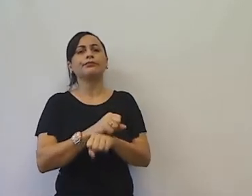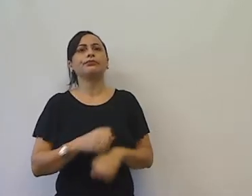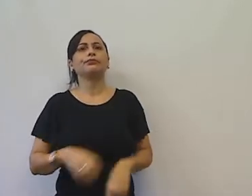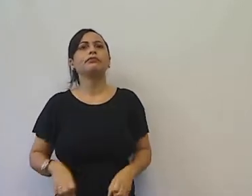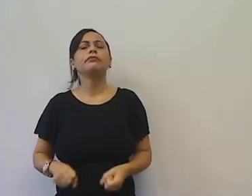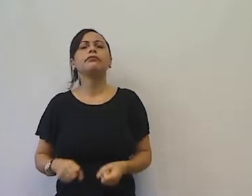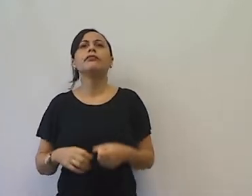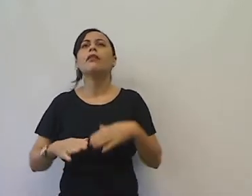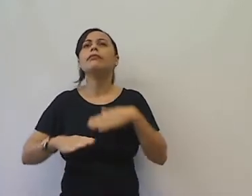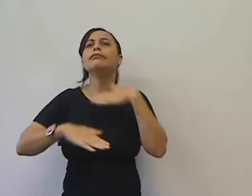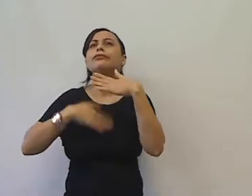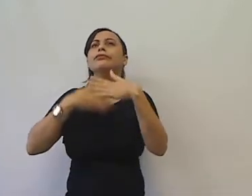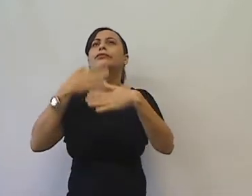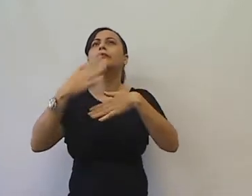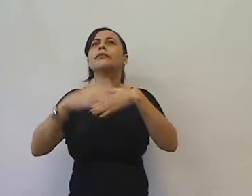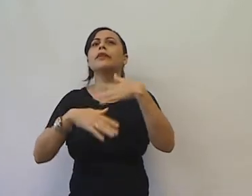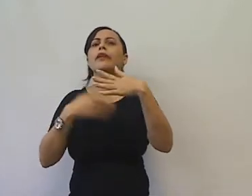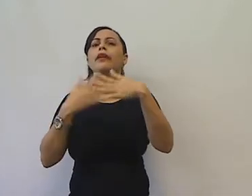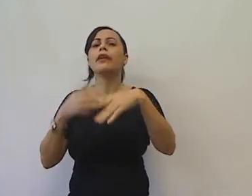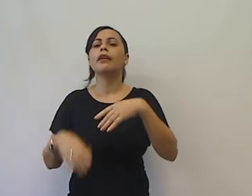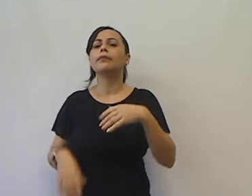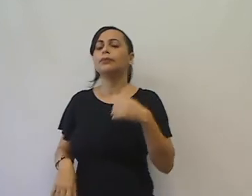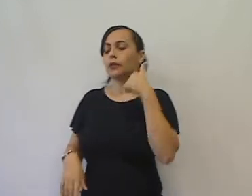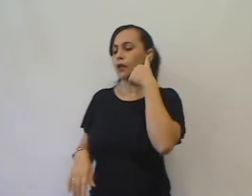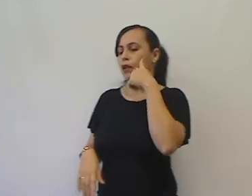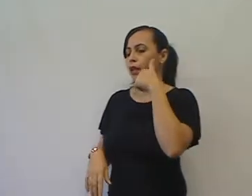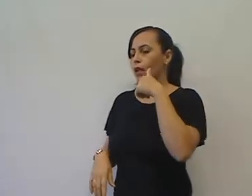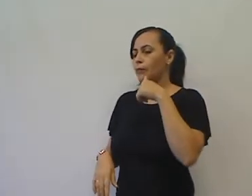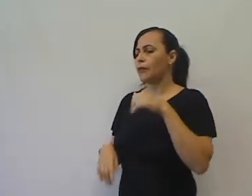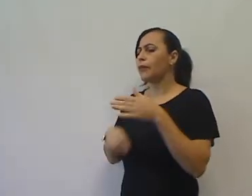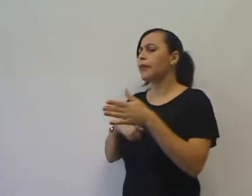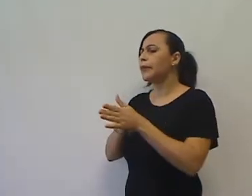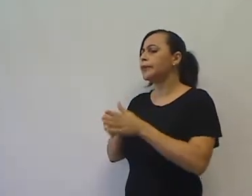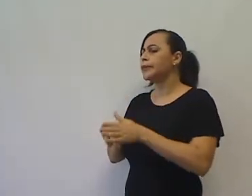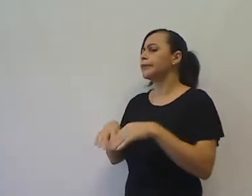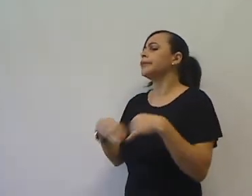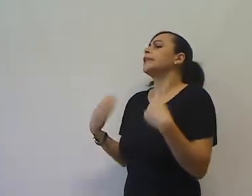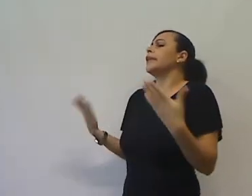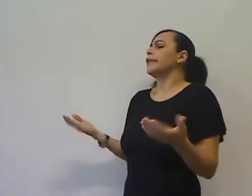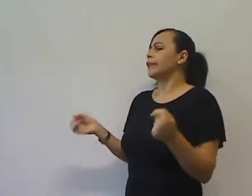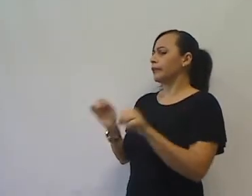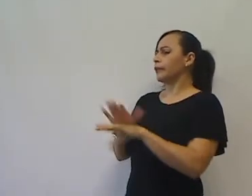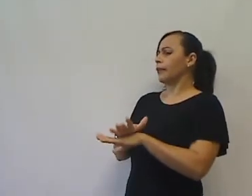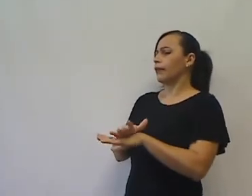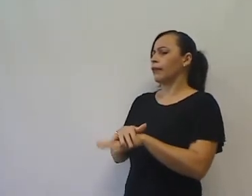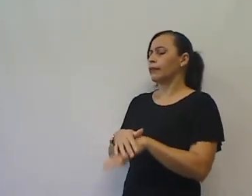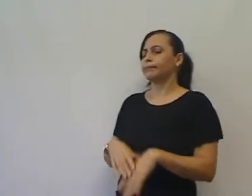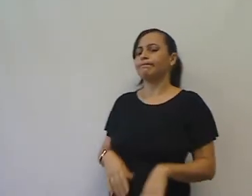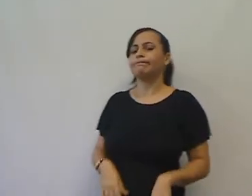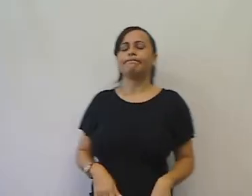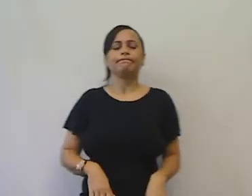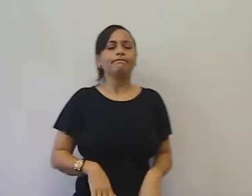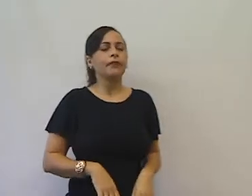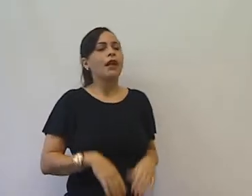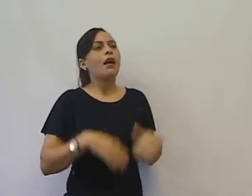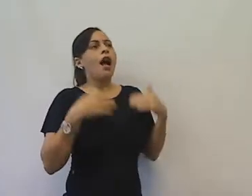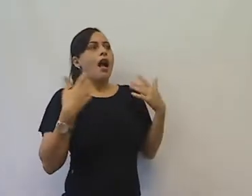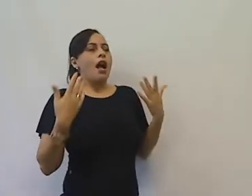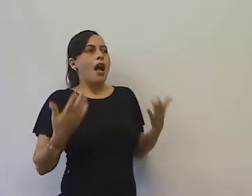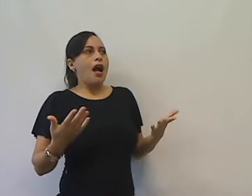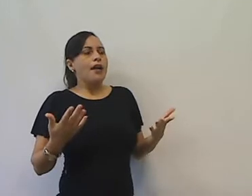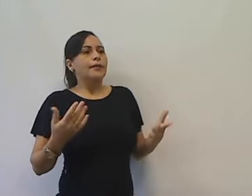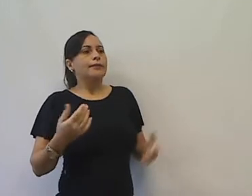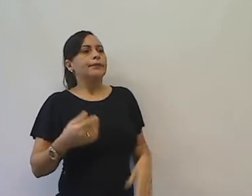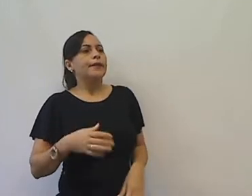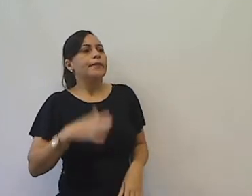pronta ou não fica? Olha, para ela ficar melhor, a senhora teria alguns legumes para eu colocar na nossa sopa?